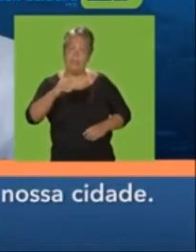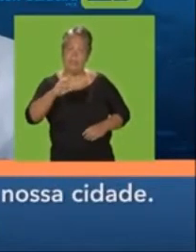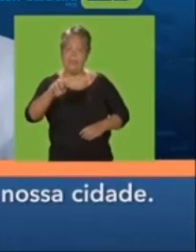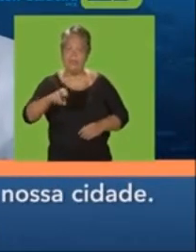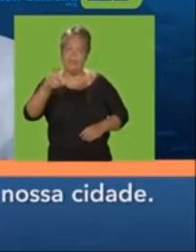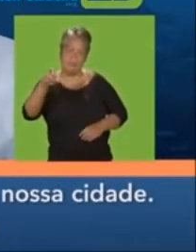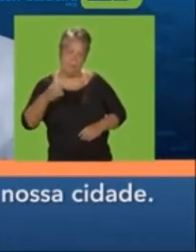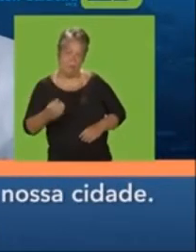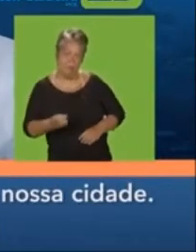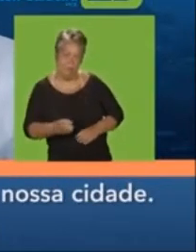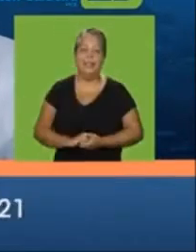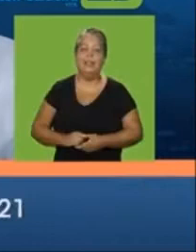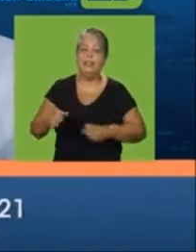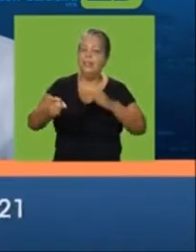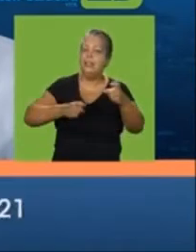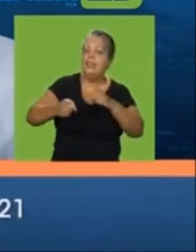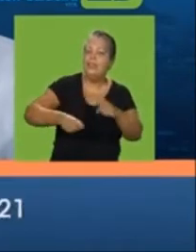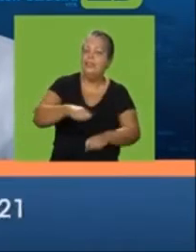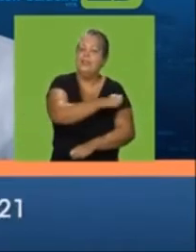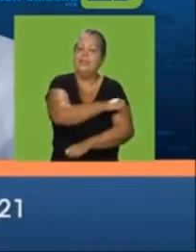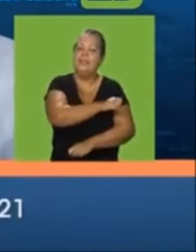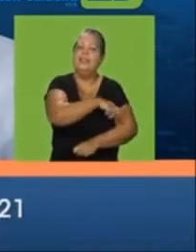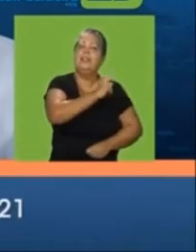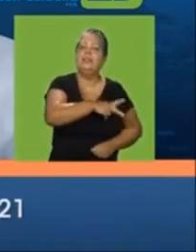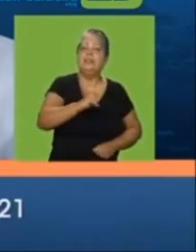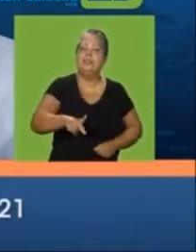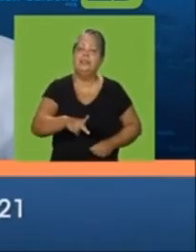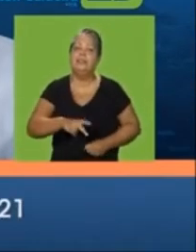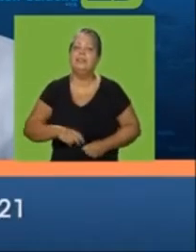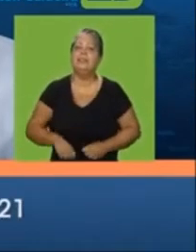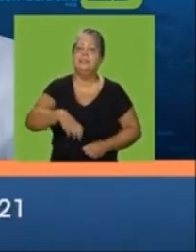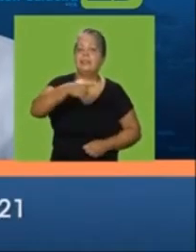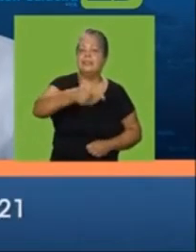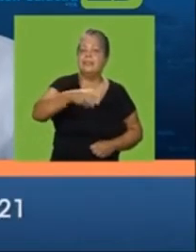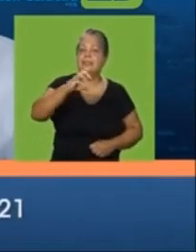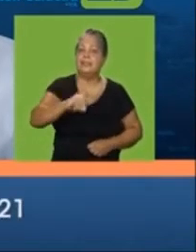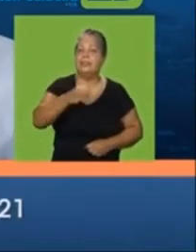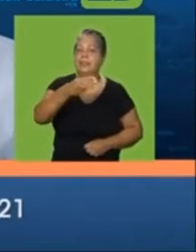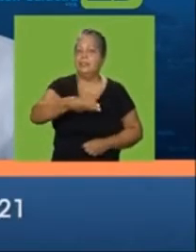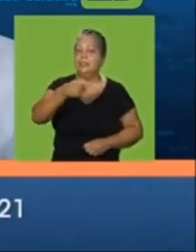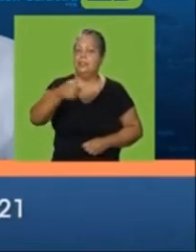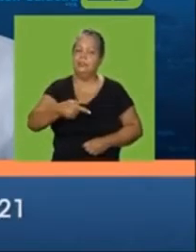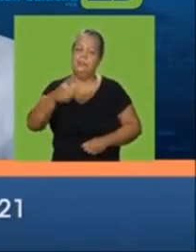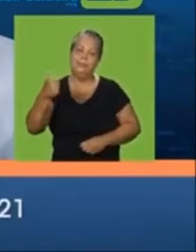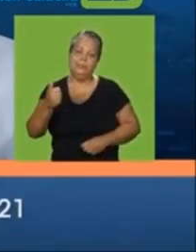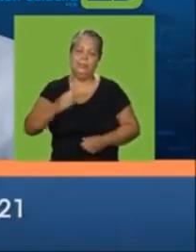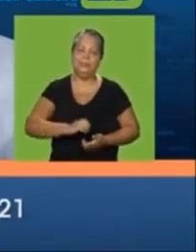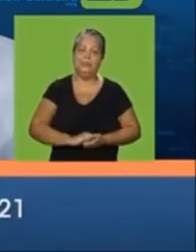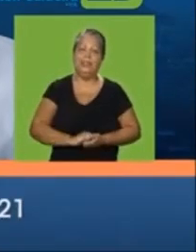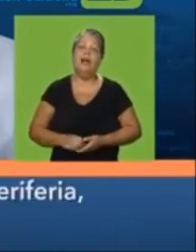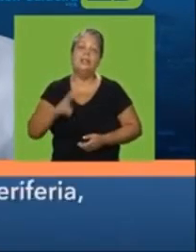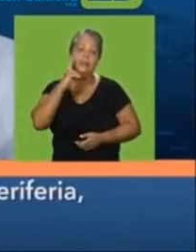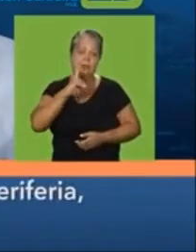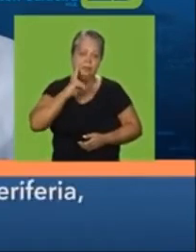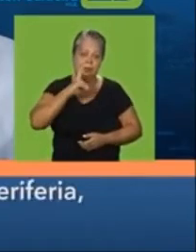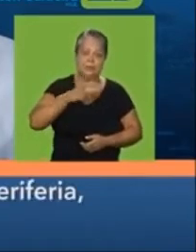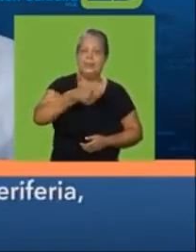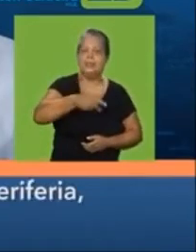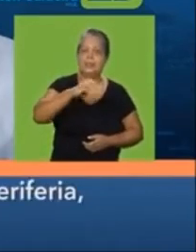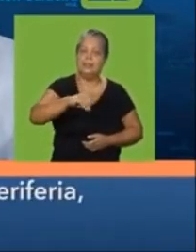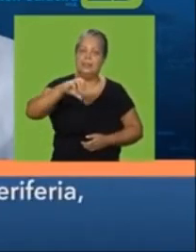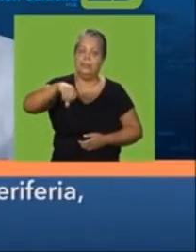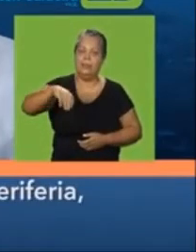Vieira, 70456. Na luta pelo Rio, professora Eliana, 7321. Simone